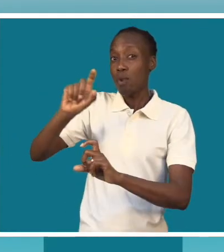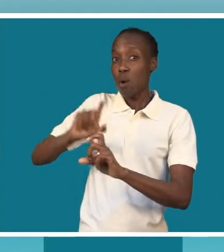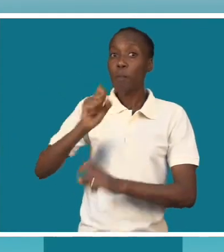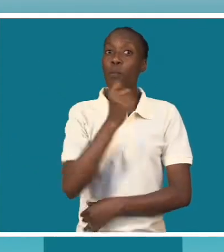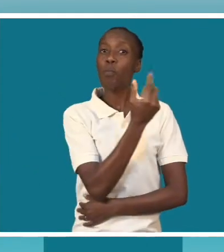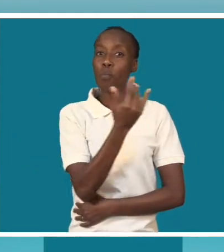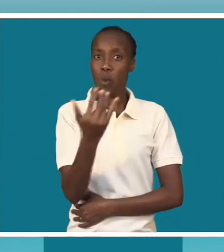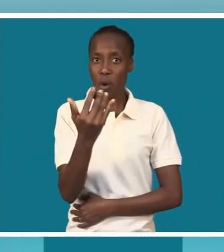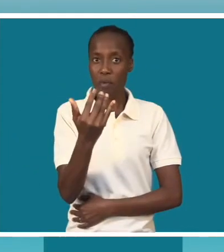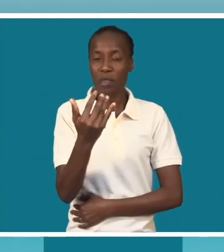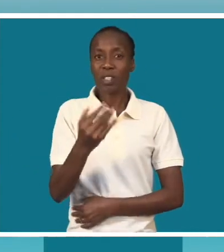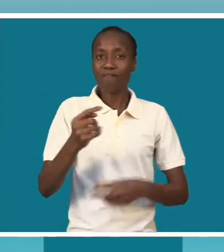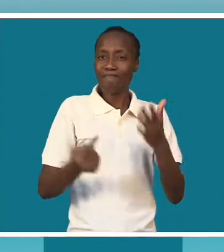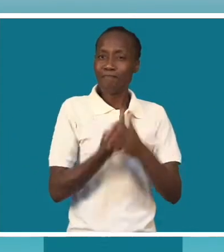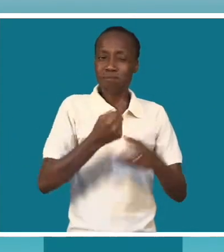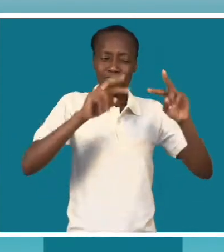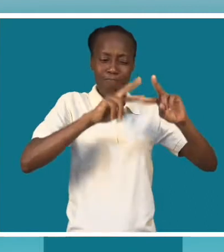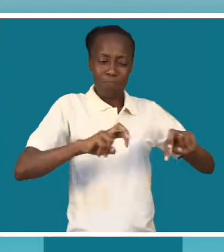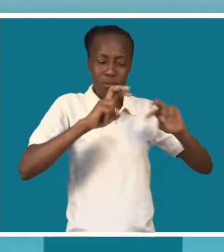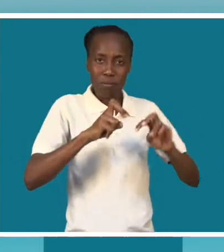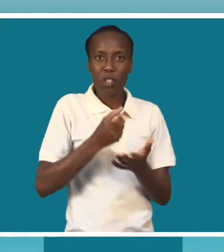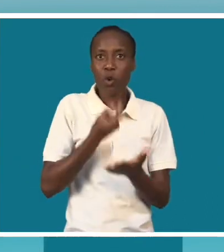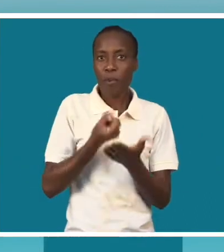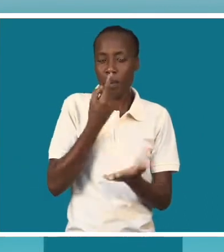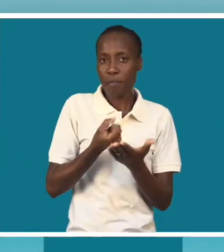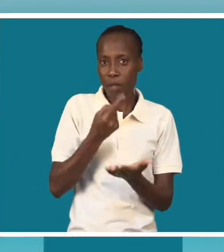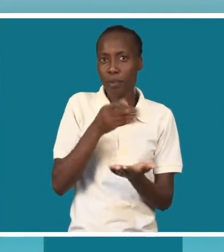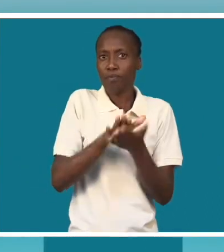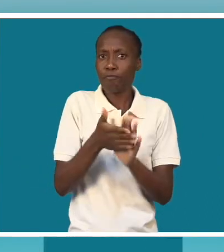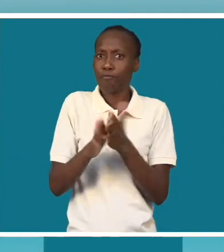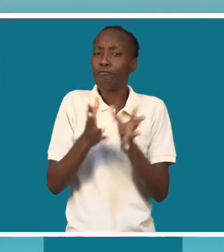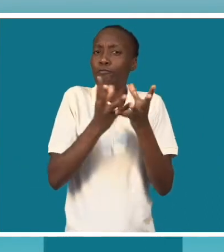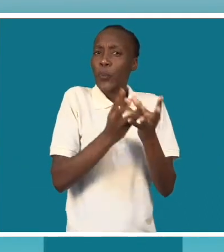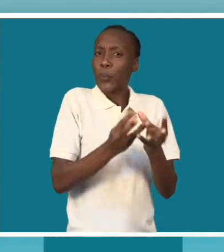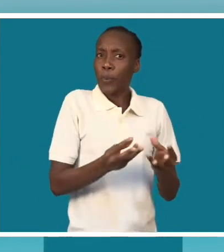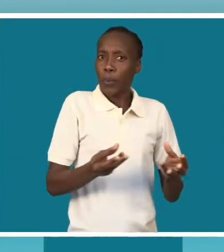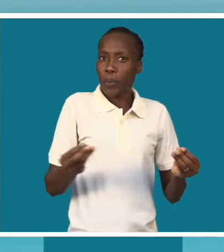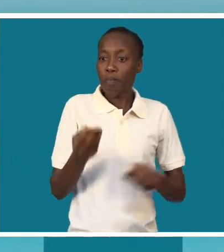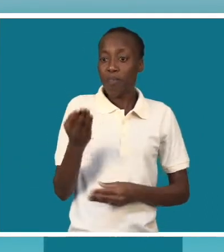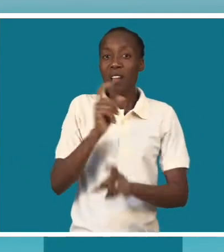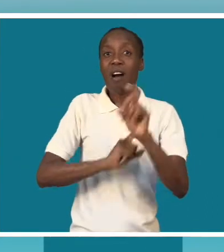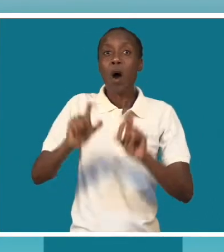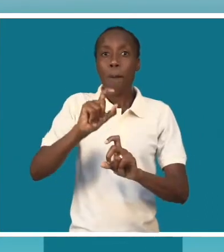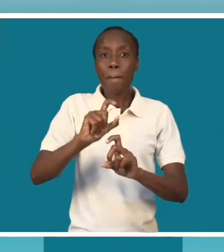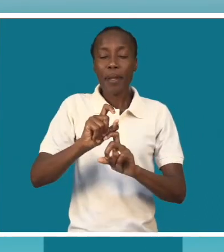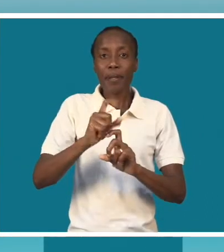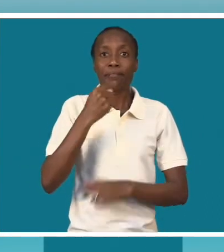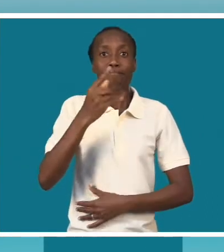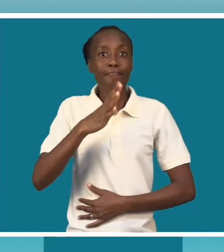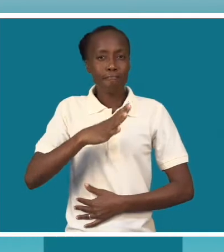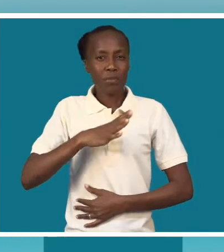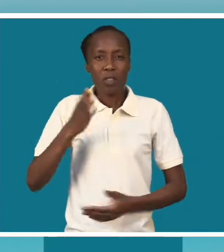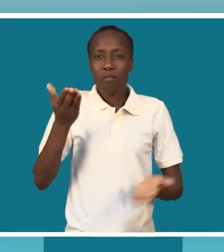aumento do número de casos diagnosticados e tratados. E este aumento nota-se